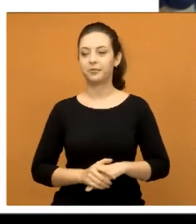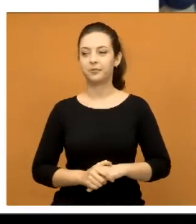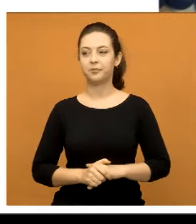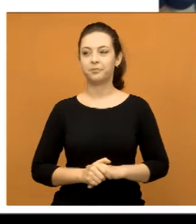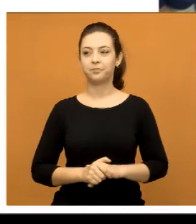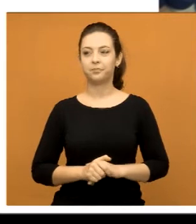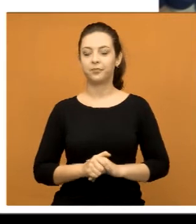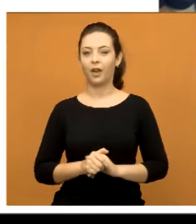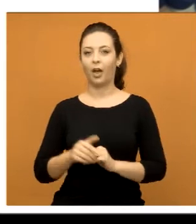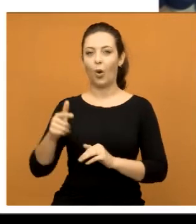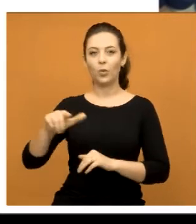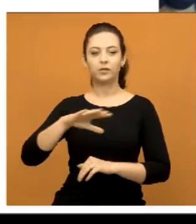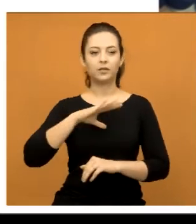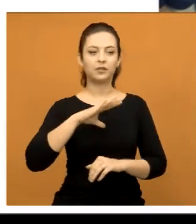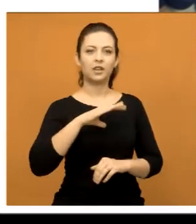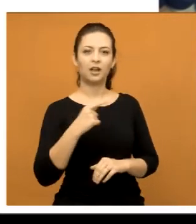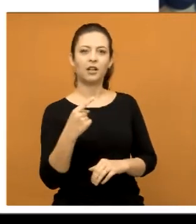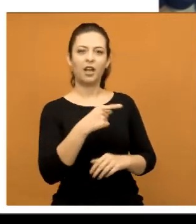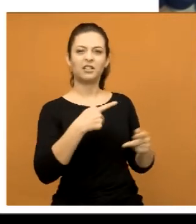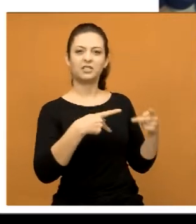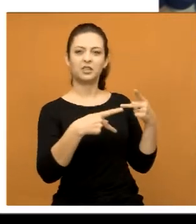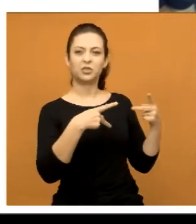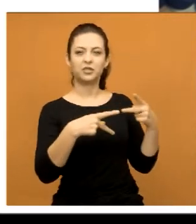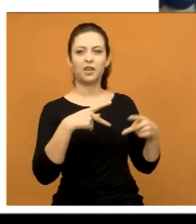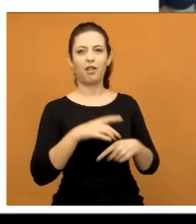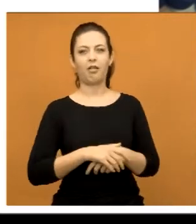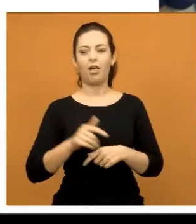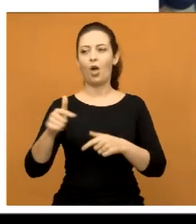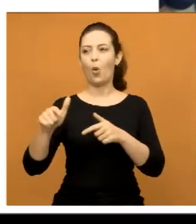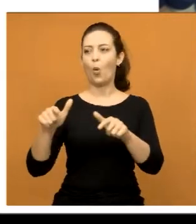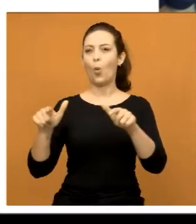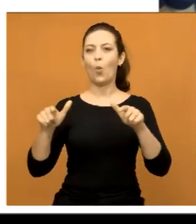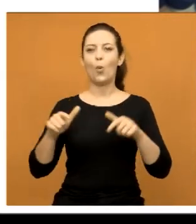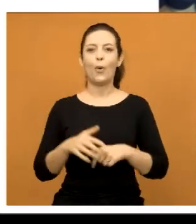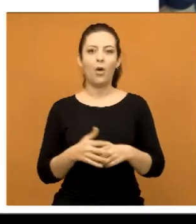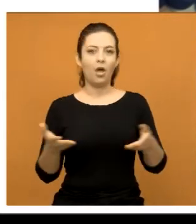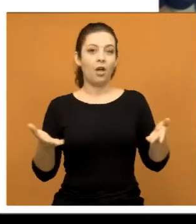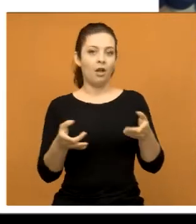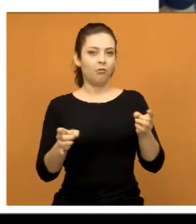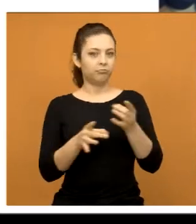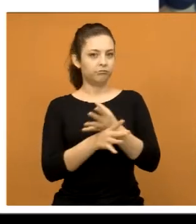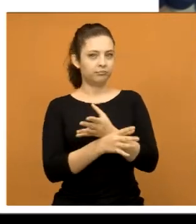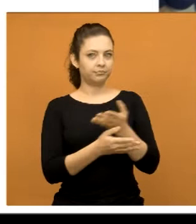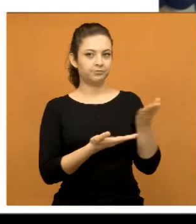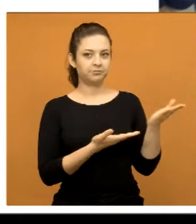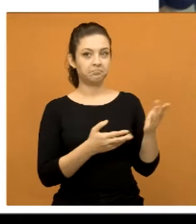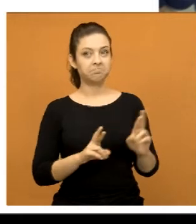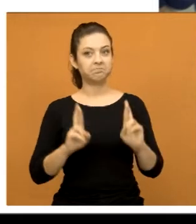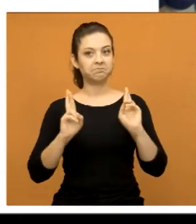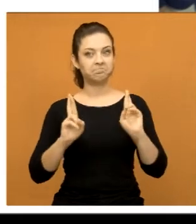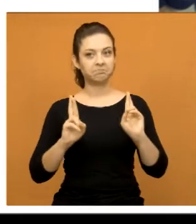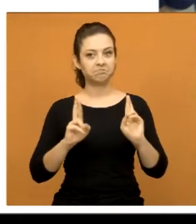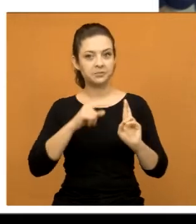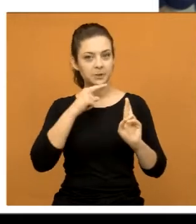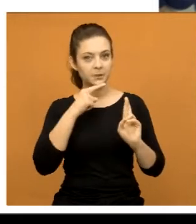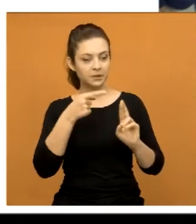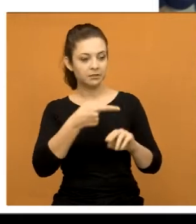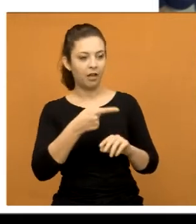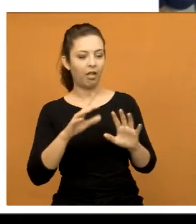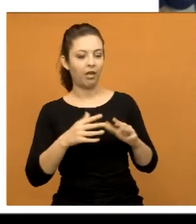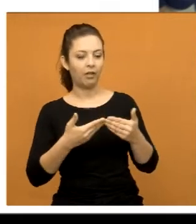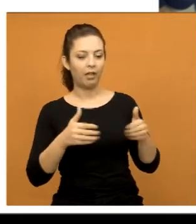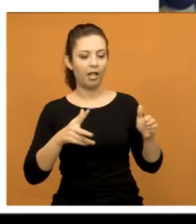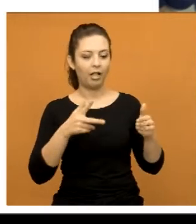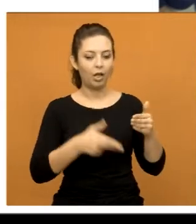de Jacareí. É São José, outros lugares para fazer. então agora está prontinho lá. Espero que ninguém vá inaugurar